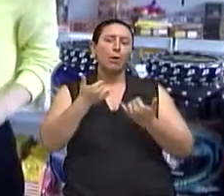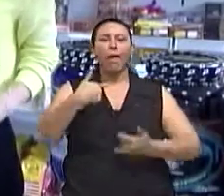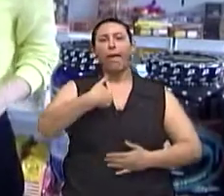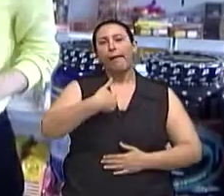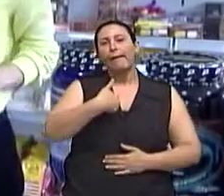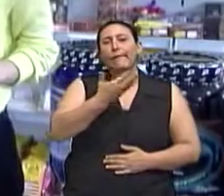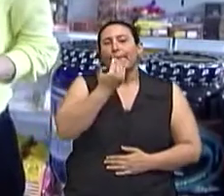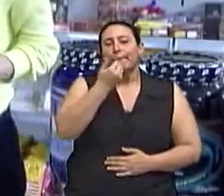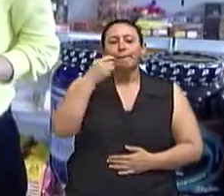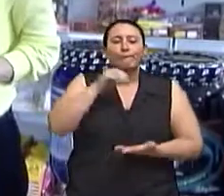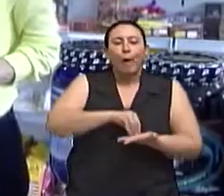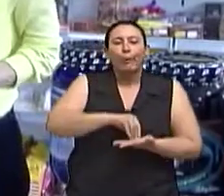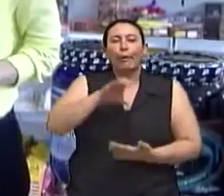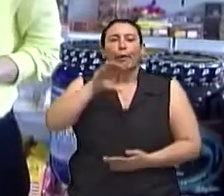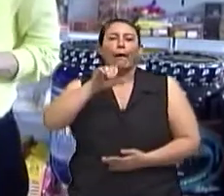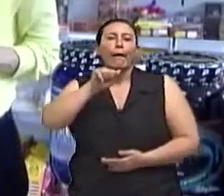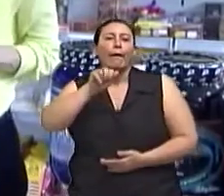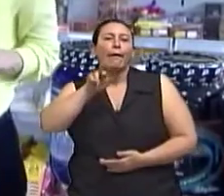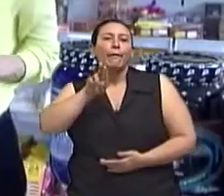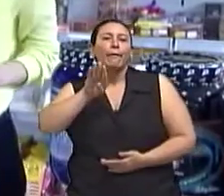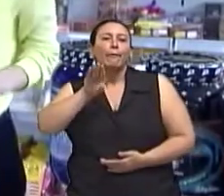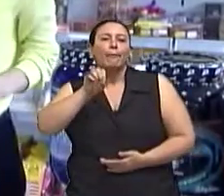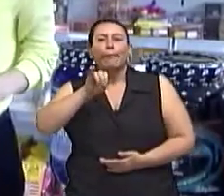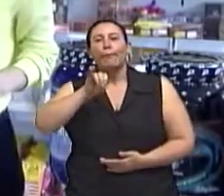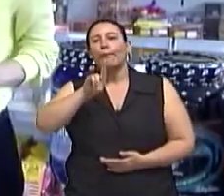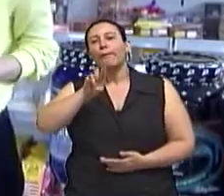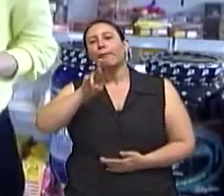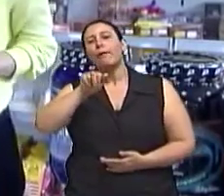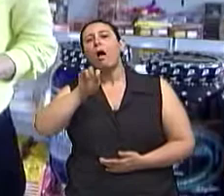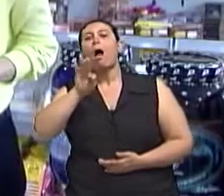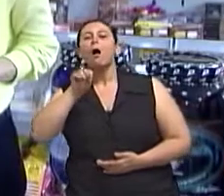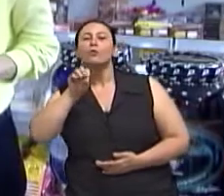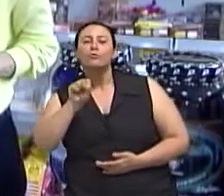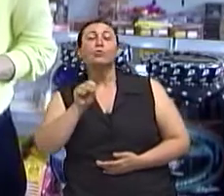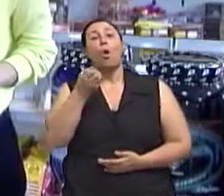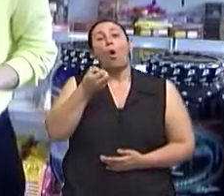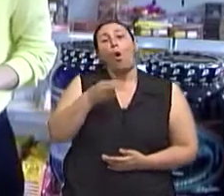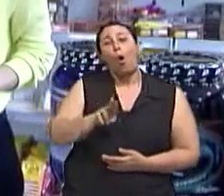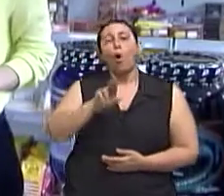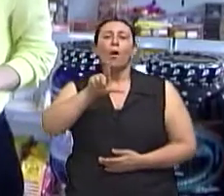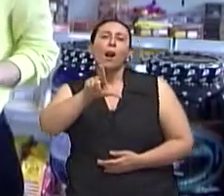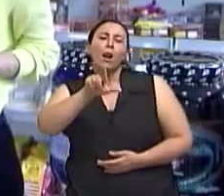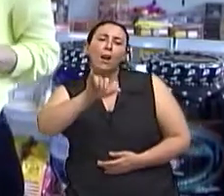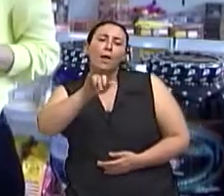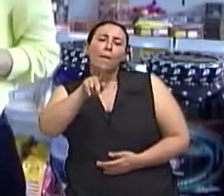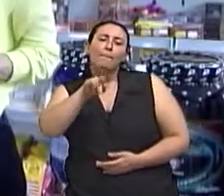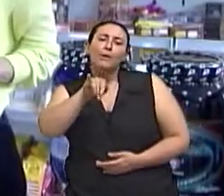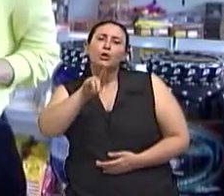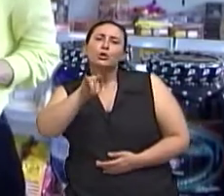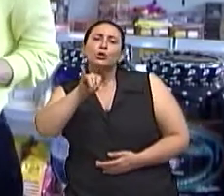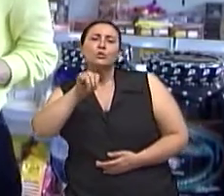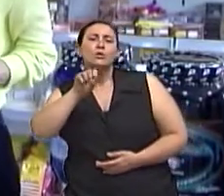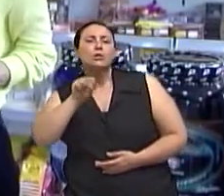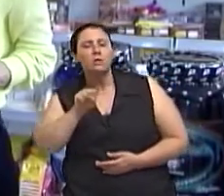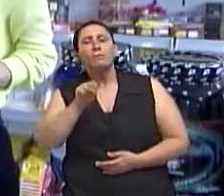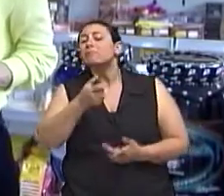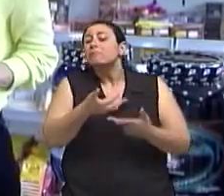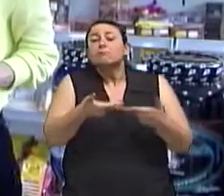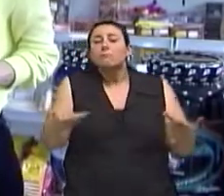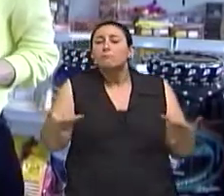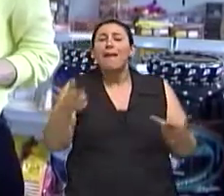suplementam carboidratos, outros proteínas, outros lipídios, outros vitaminas e minerais. E os esteroides